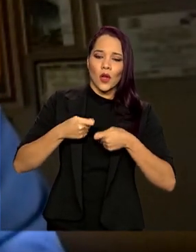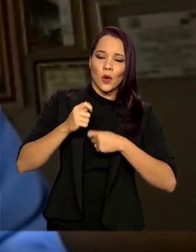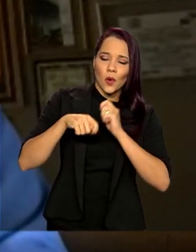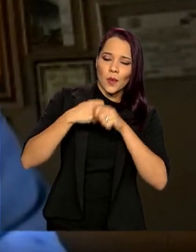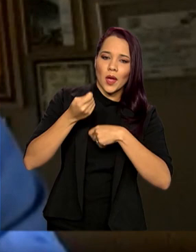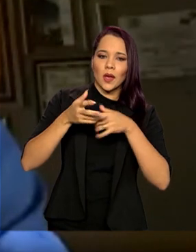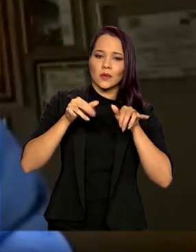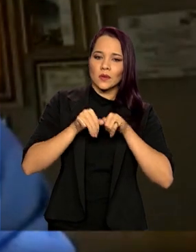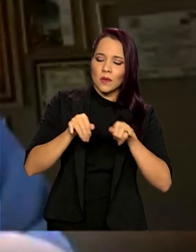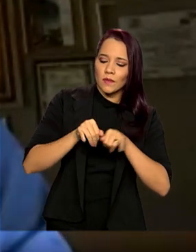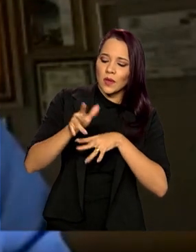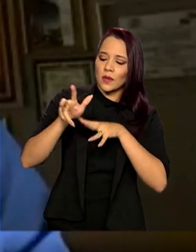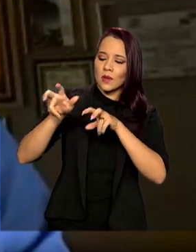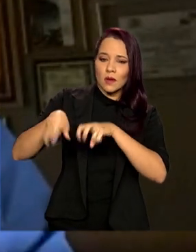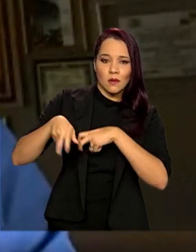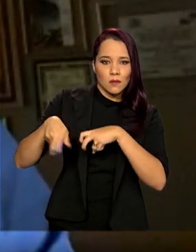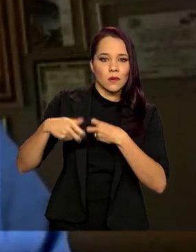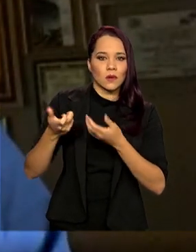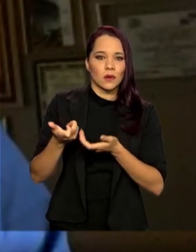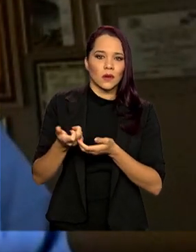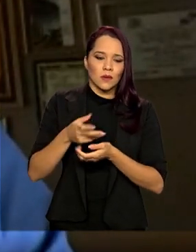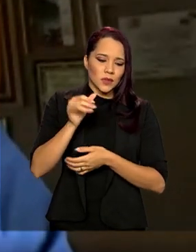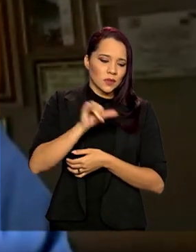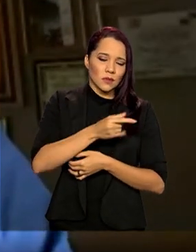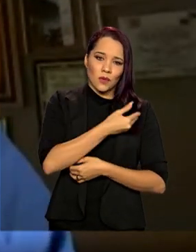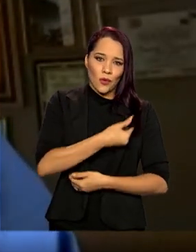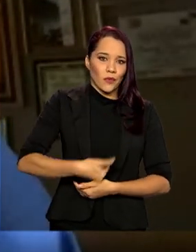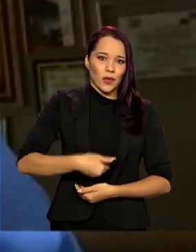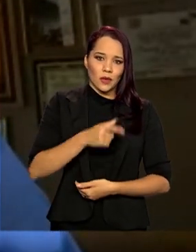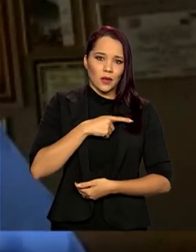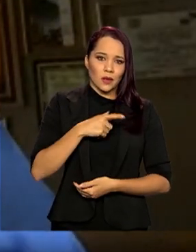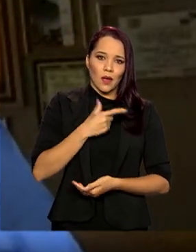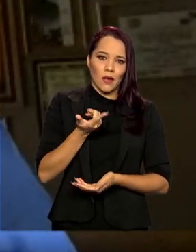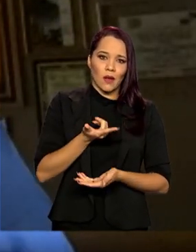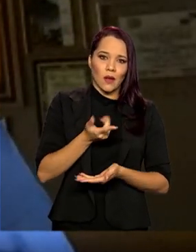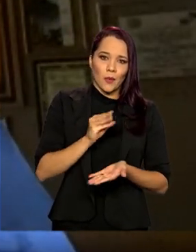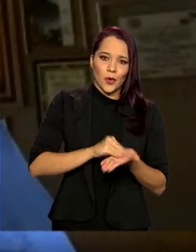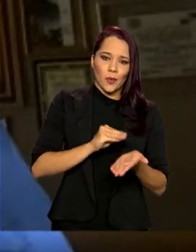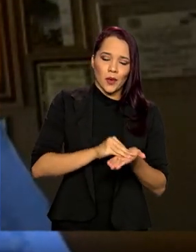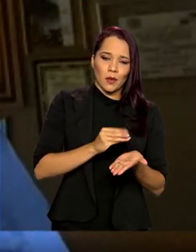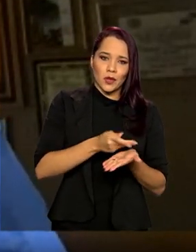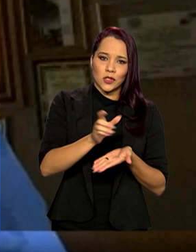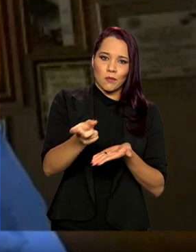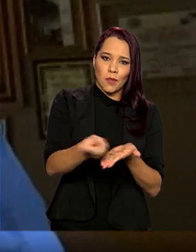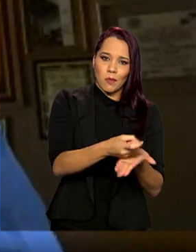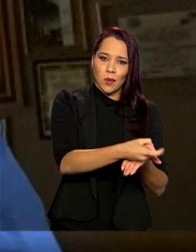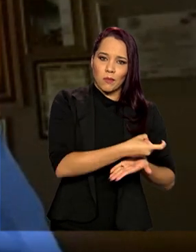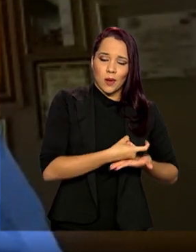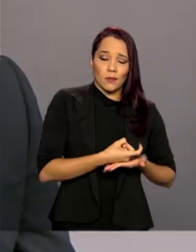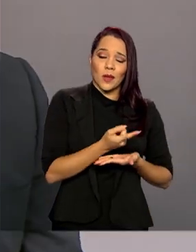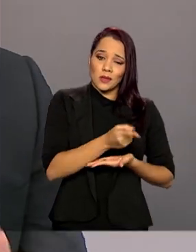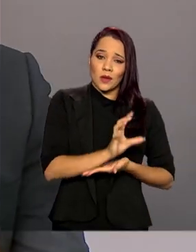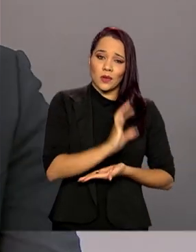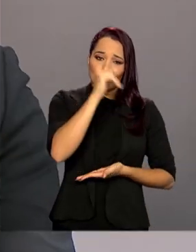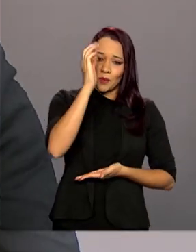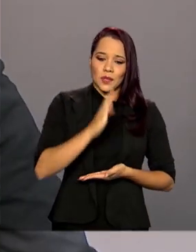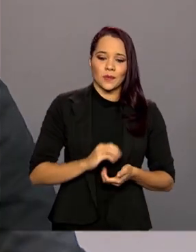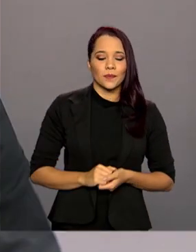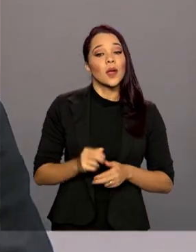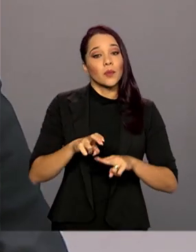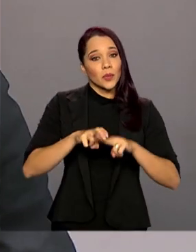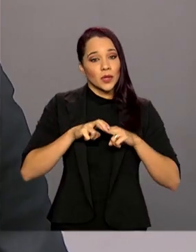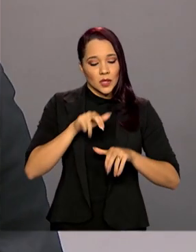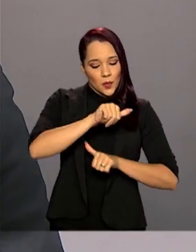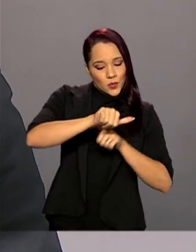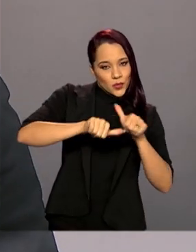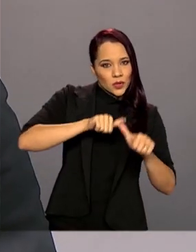serviço, agricultura e muito menos os governos que estão com arrecadações decadentes. É isso que está acontecendo no Brasil. É por isso que a reforma